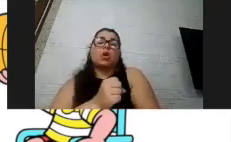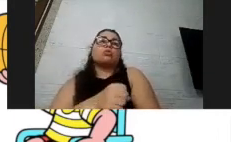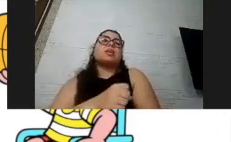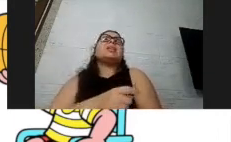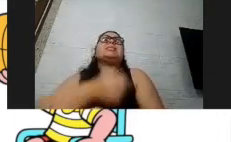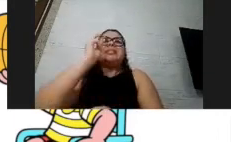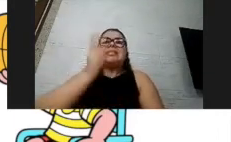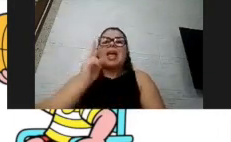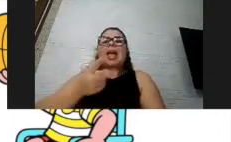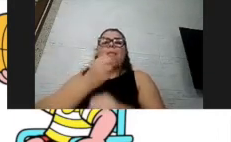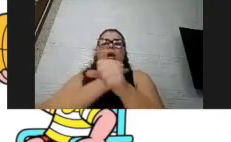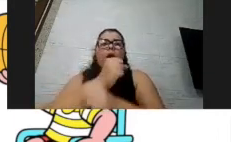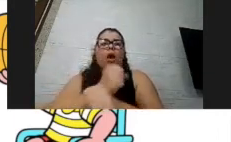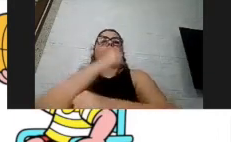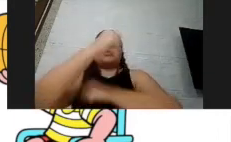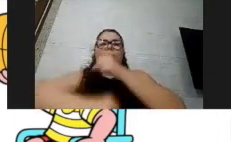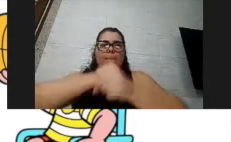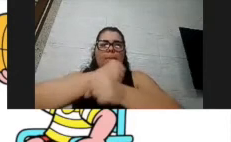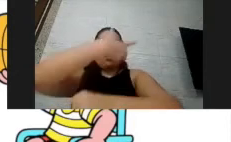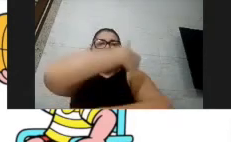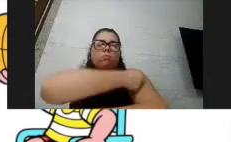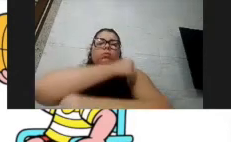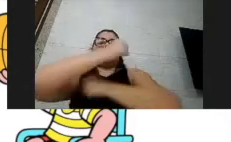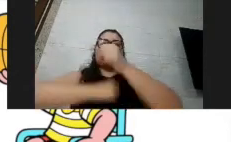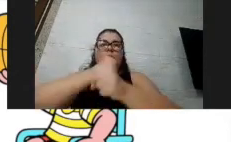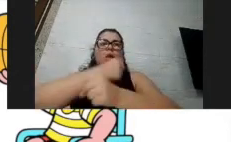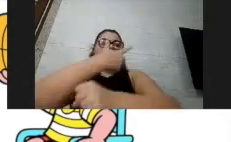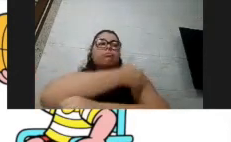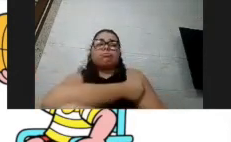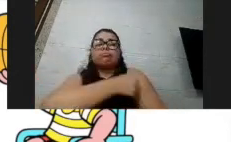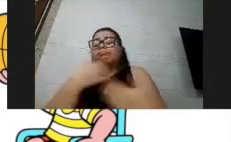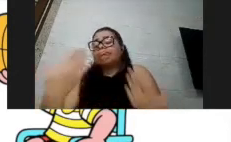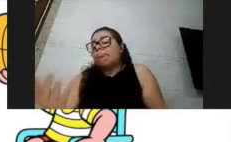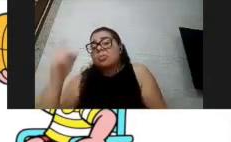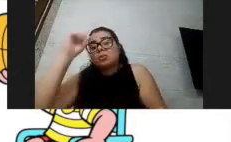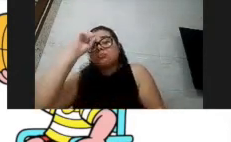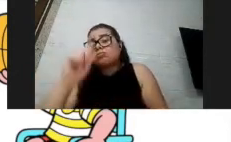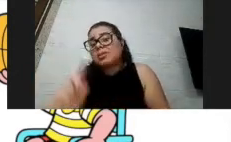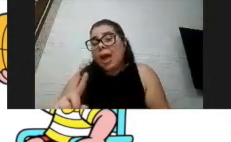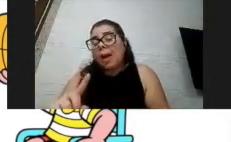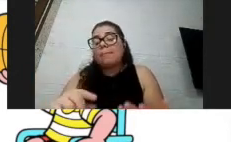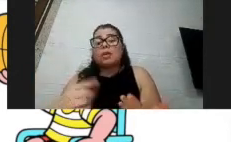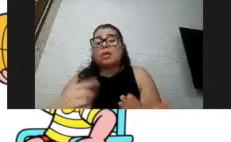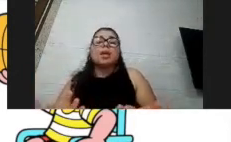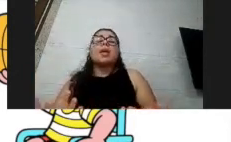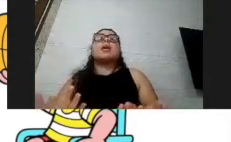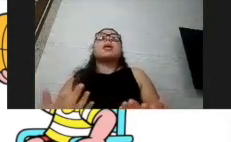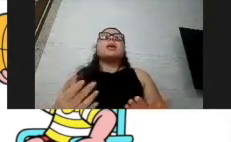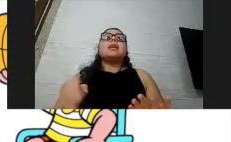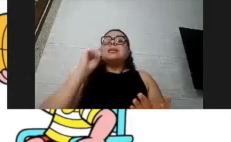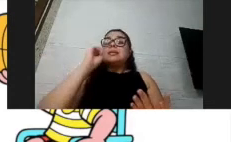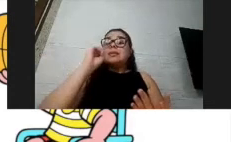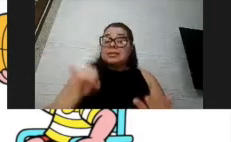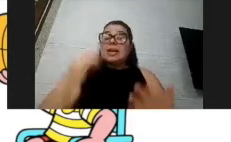a gente não tem essa resposta, então mesmo que a gente tenha uma vacina aí, nos primeiros meses do ano que vem, essa